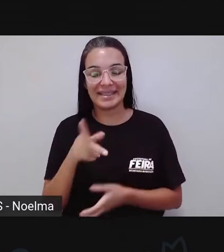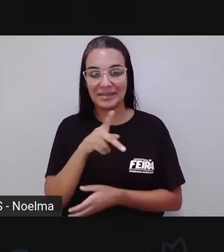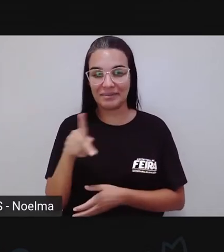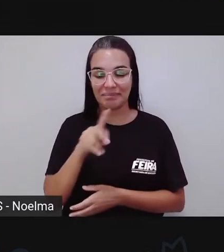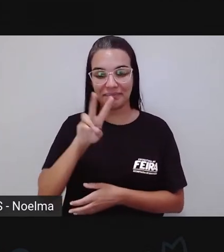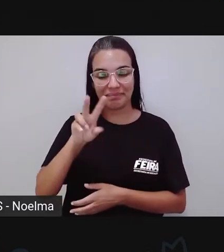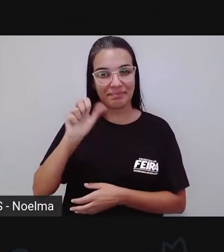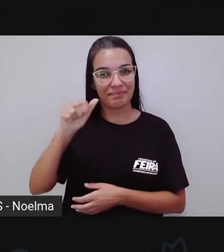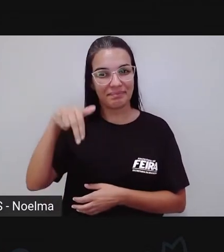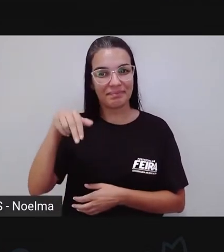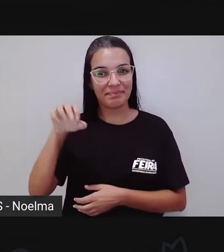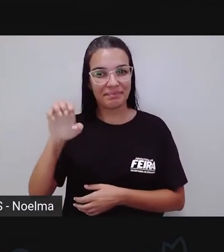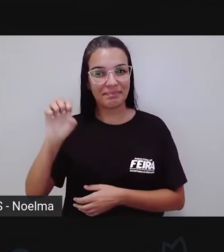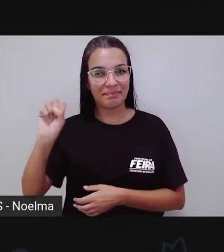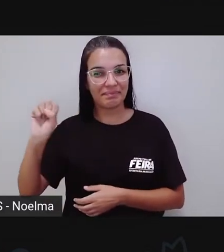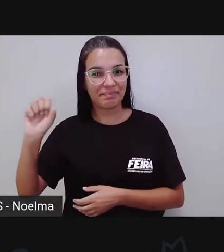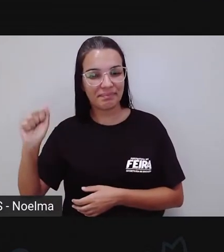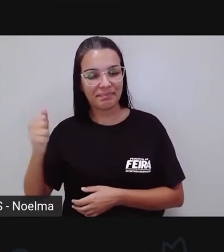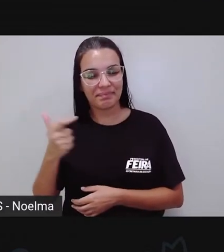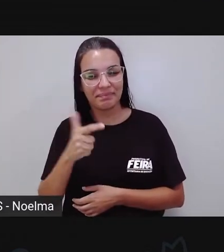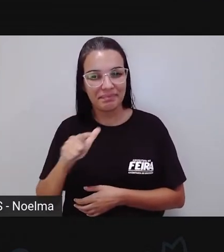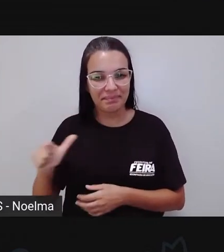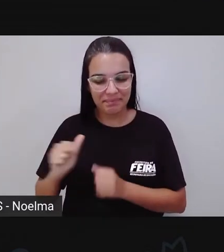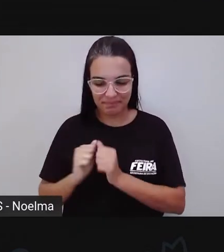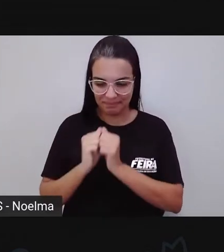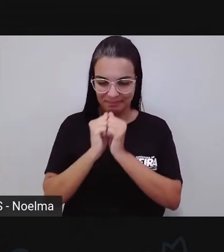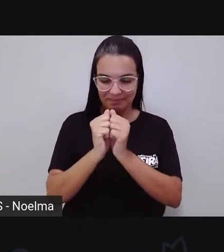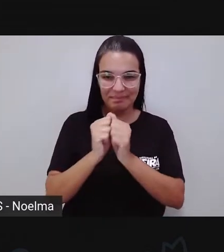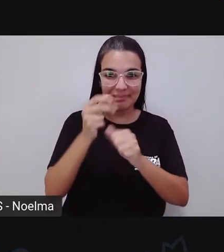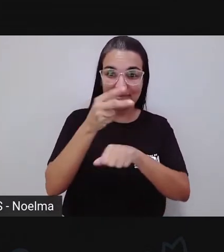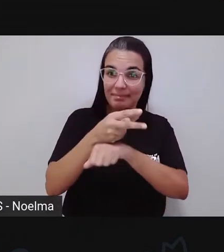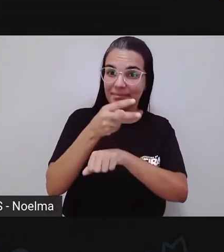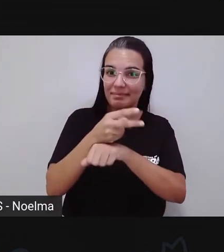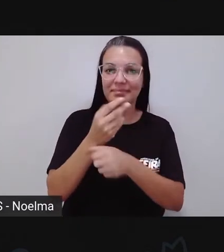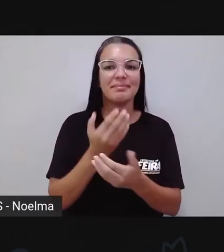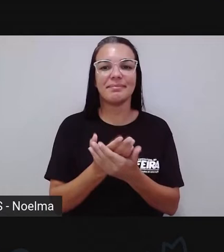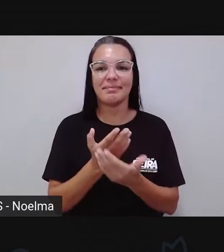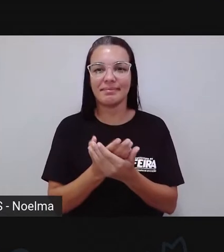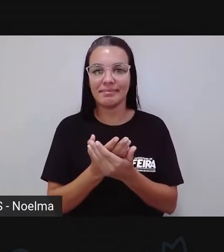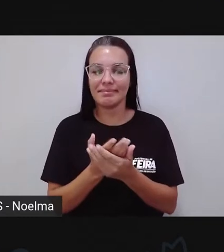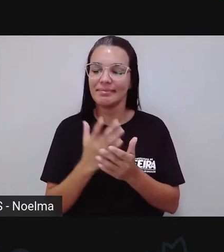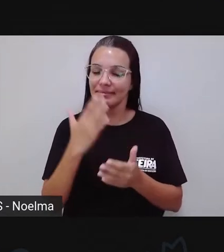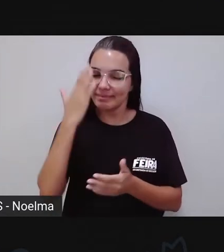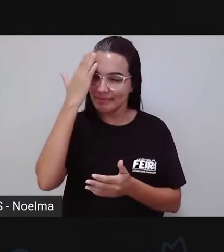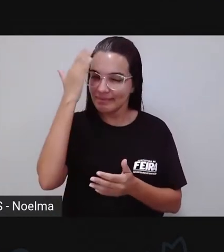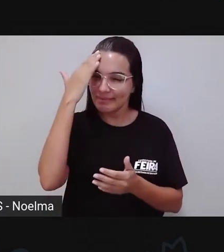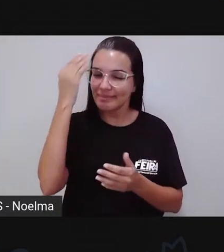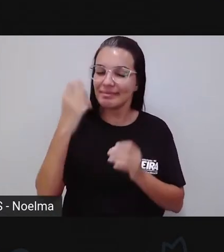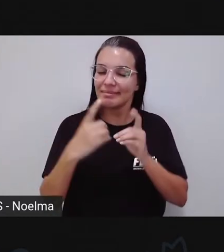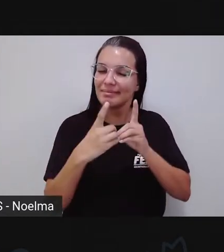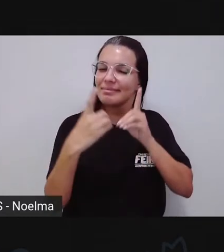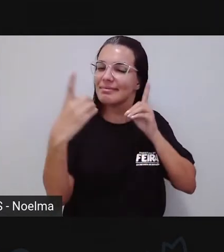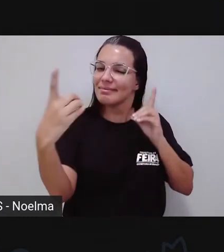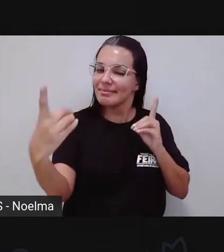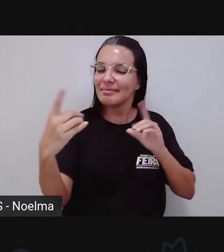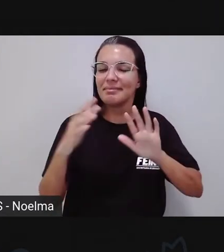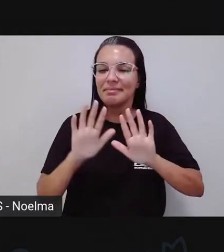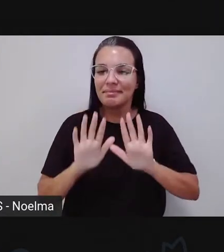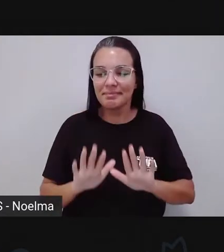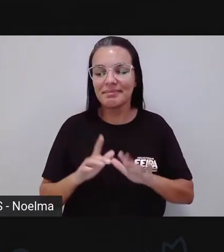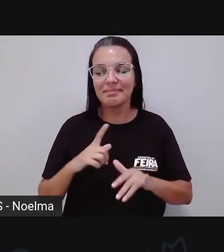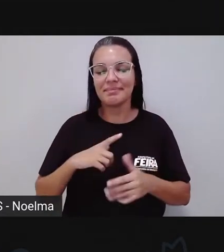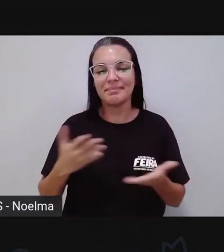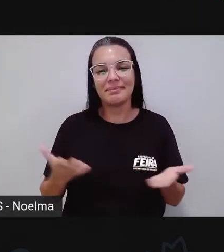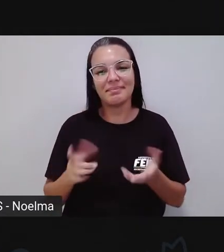aqui para começarmos mais uma videoaula, para juntos, mesmo que distantes, termos esse momento de